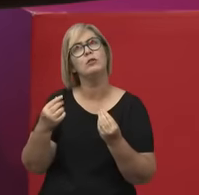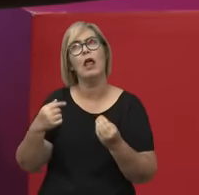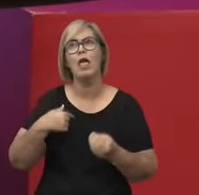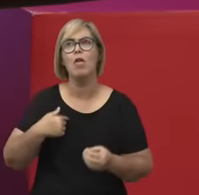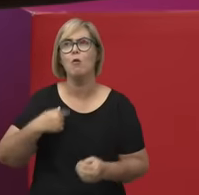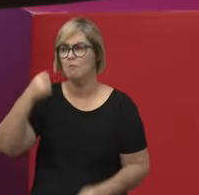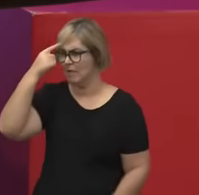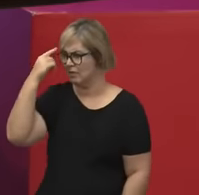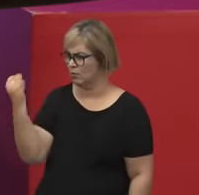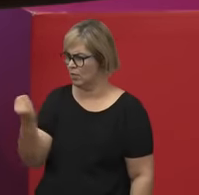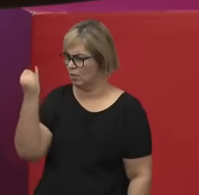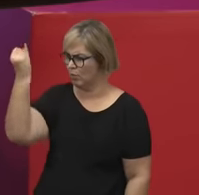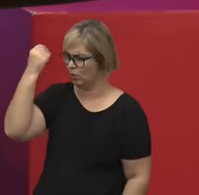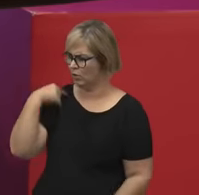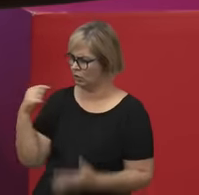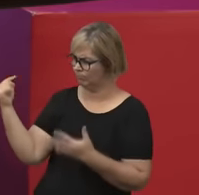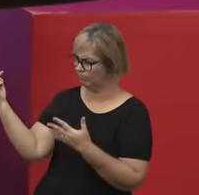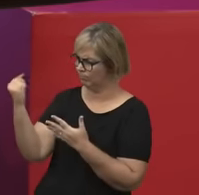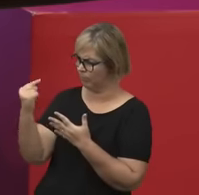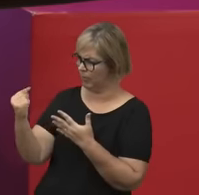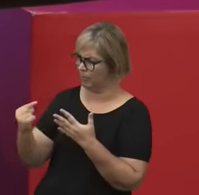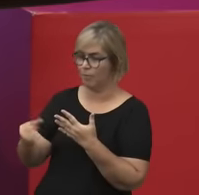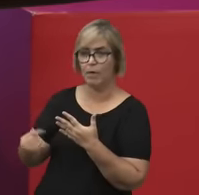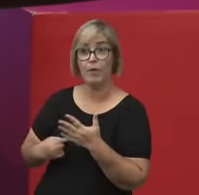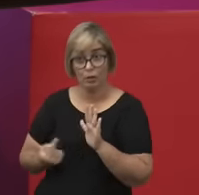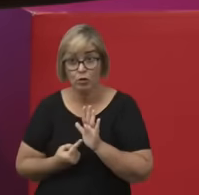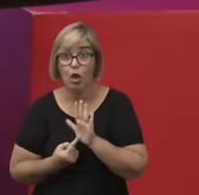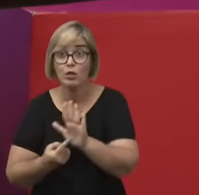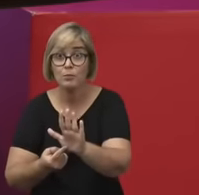importante, a gente revela as nossas expectativas.